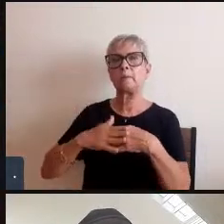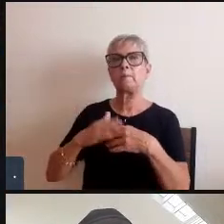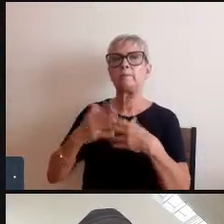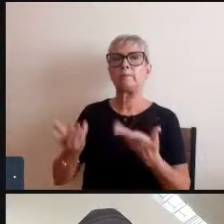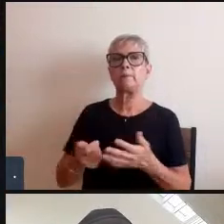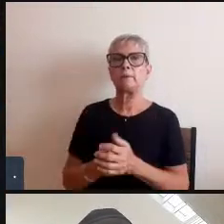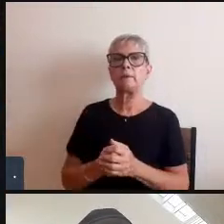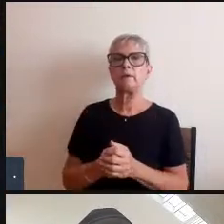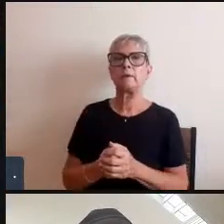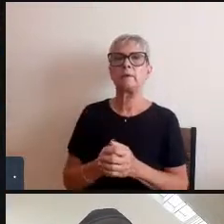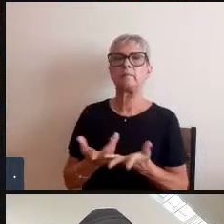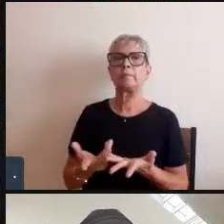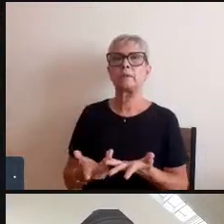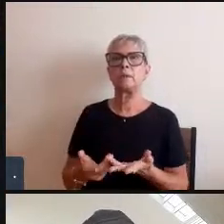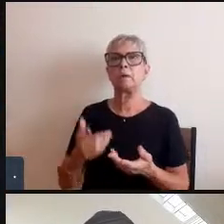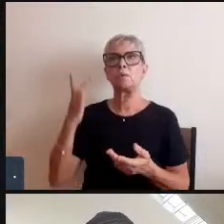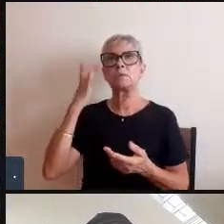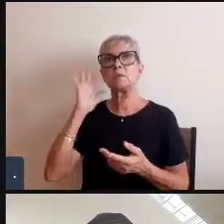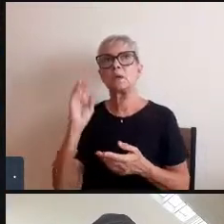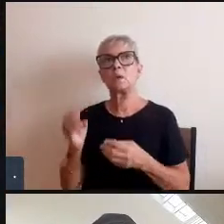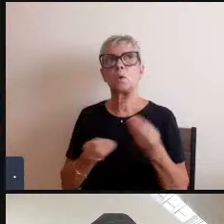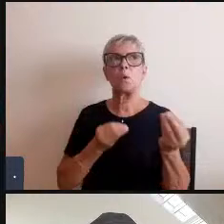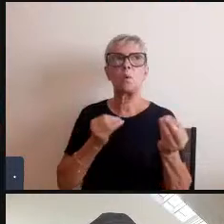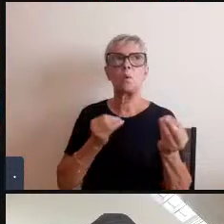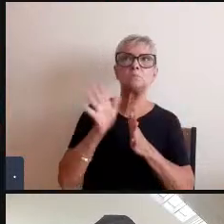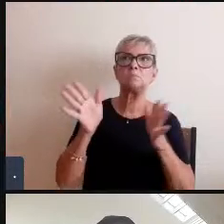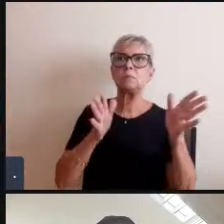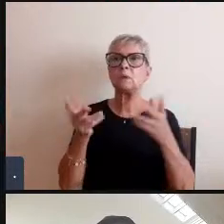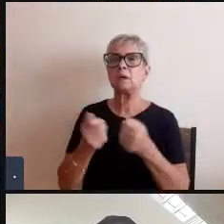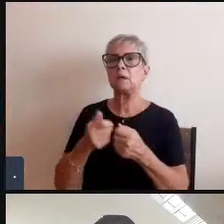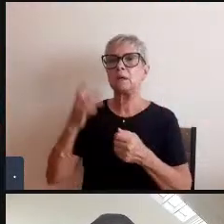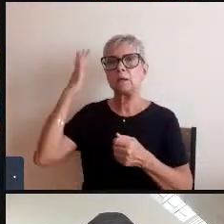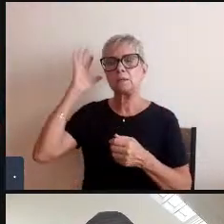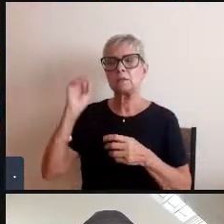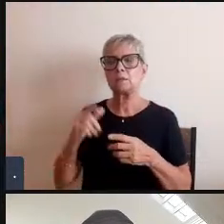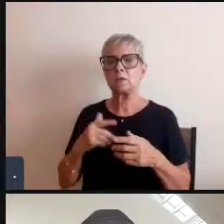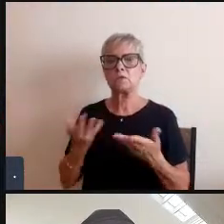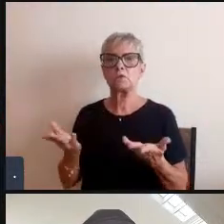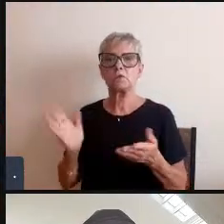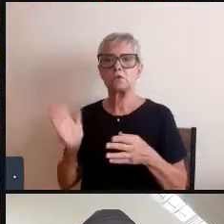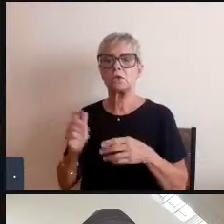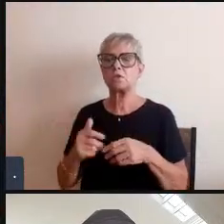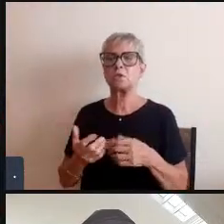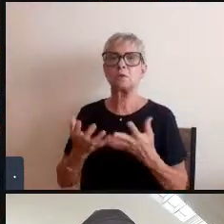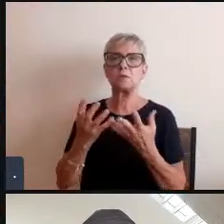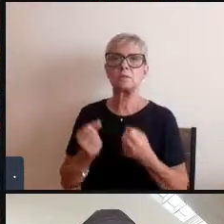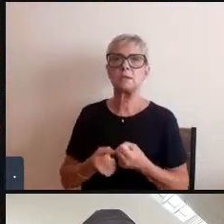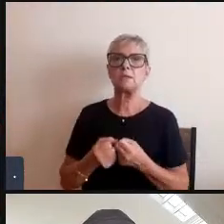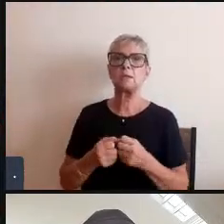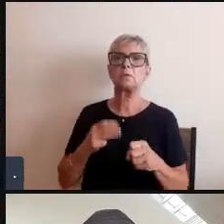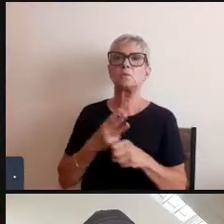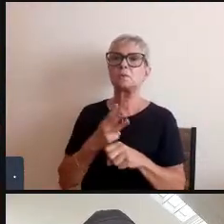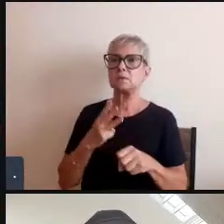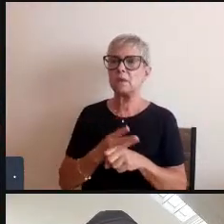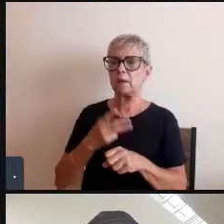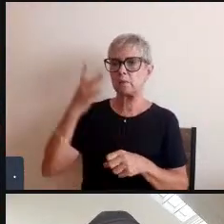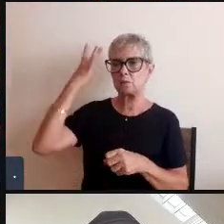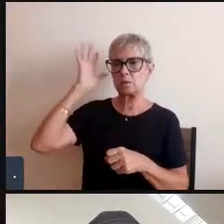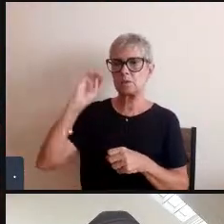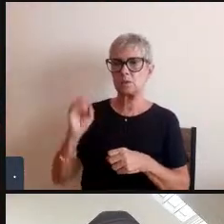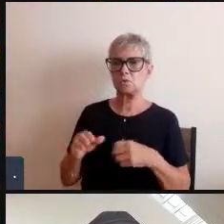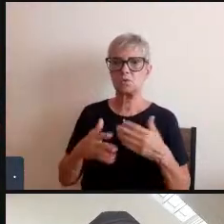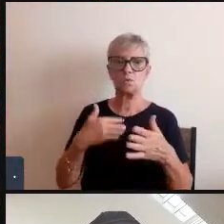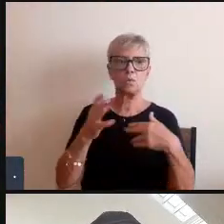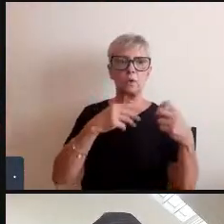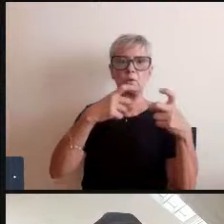menor controle não sei para onde que vai porque vai daqui a pouco eu estou recebendo aqui zap sei lá de onde porque alguma coisa que eu falei